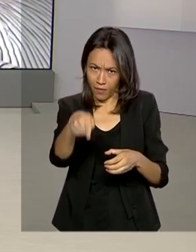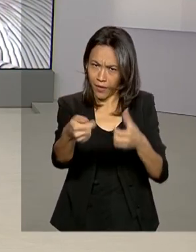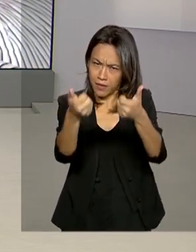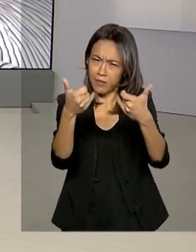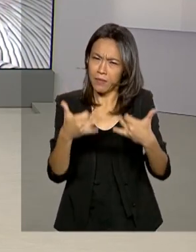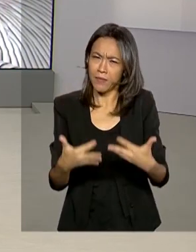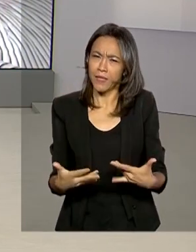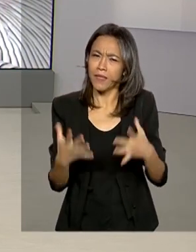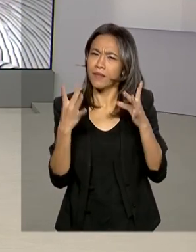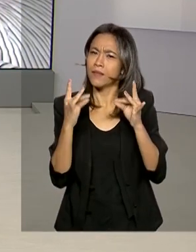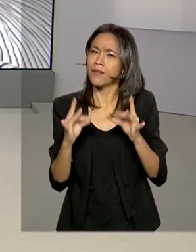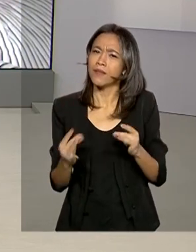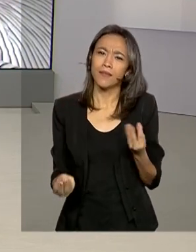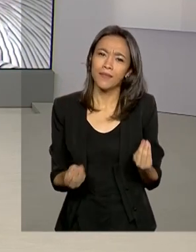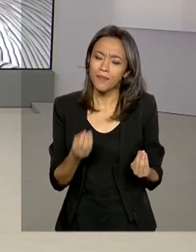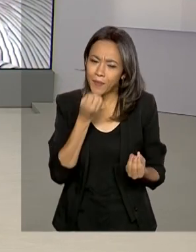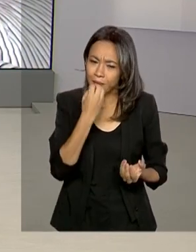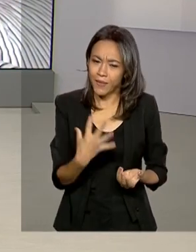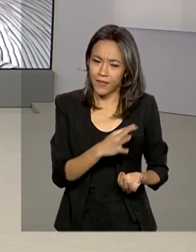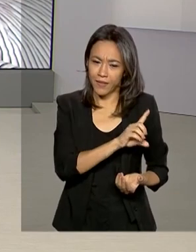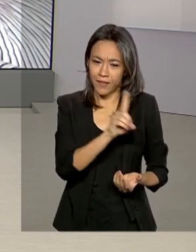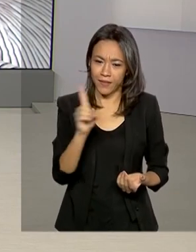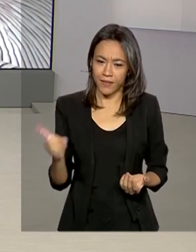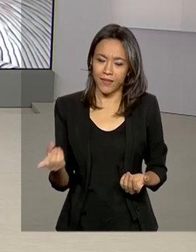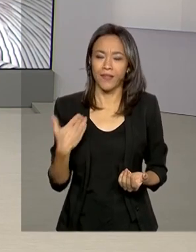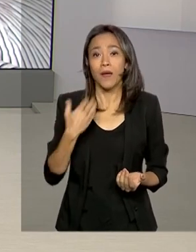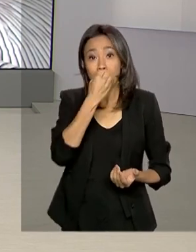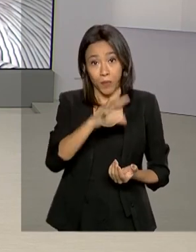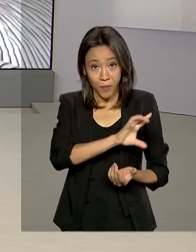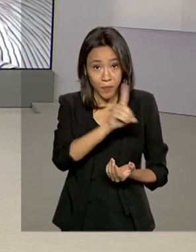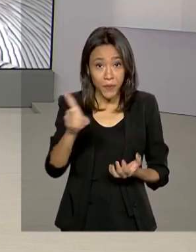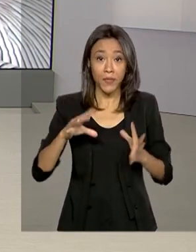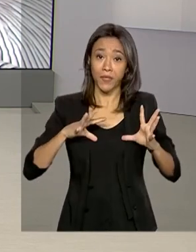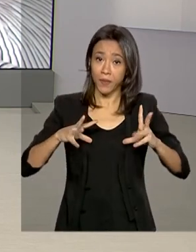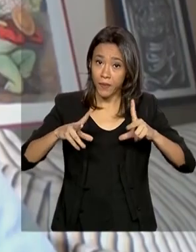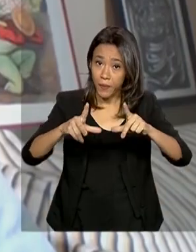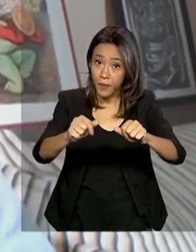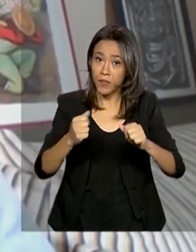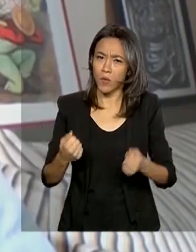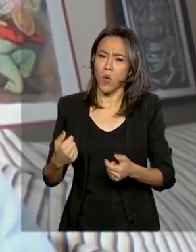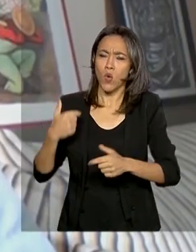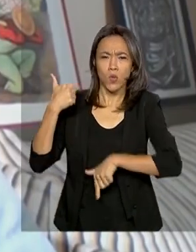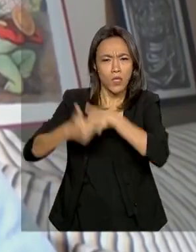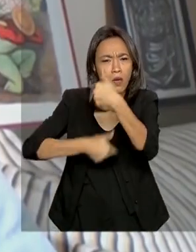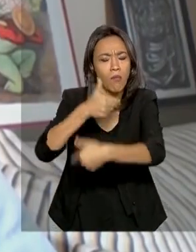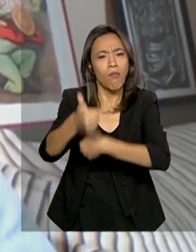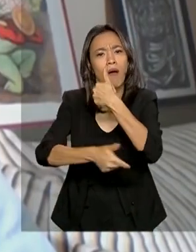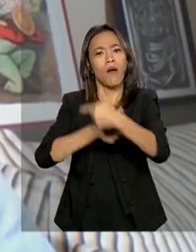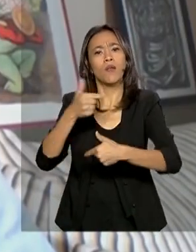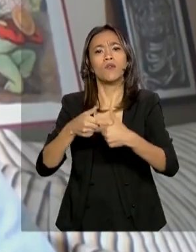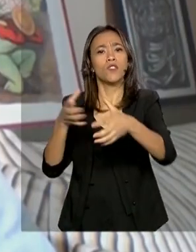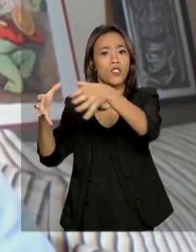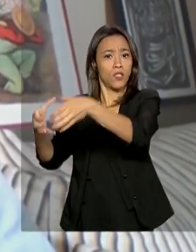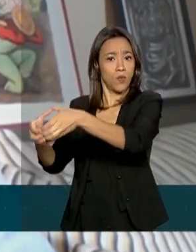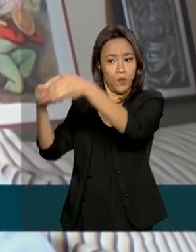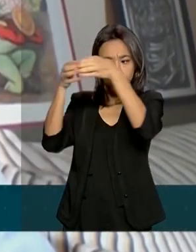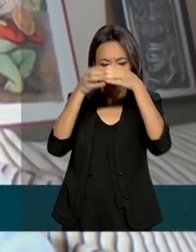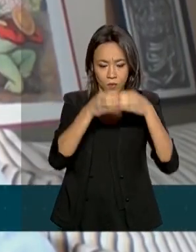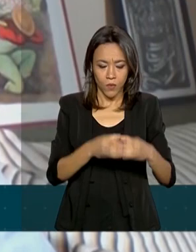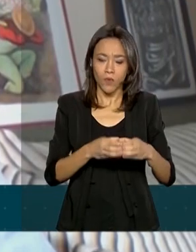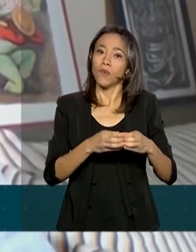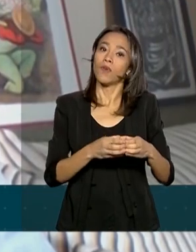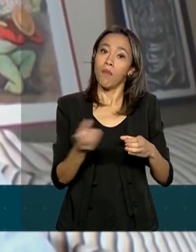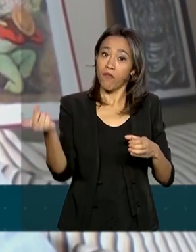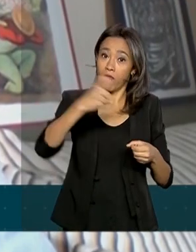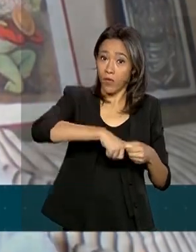detalhes. Bom dia, Priscila. Bom dia, Renata. Bom dia a todos. As ações de repatriação promovidas no final de semana